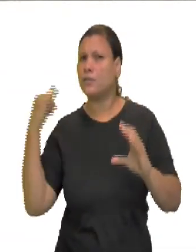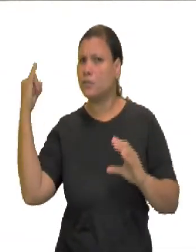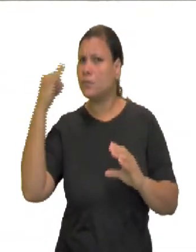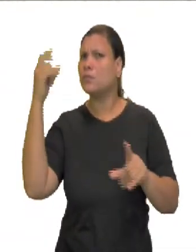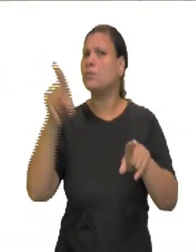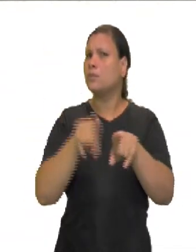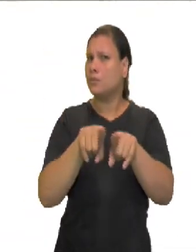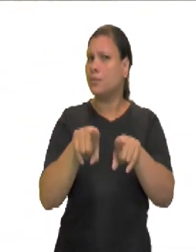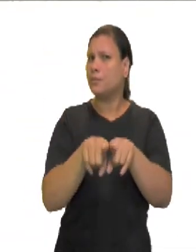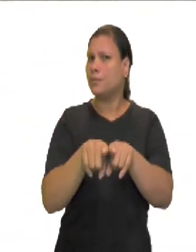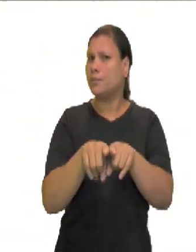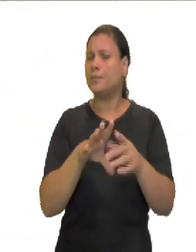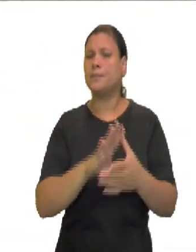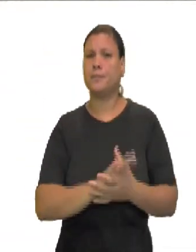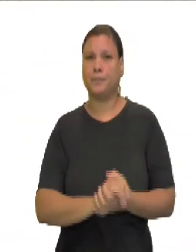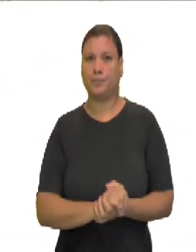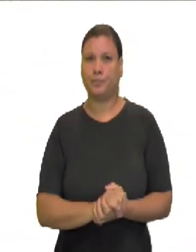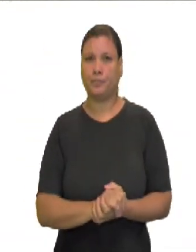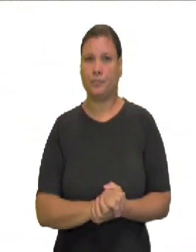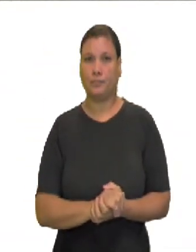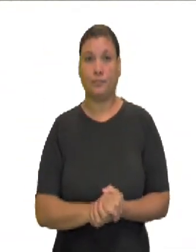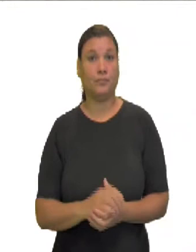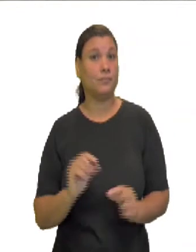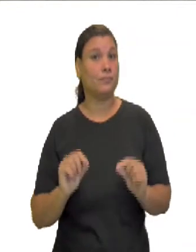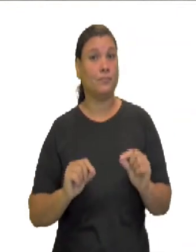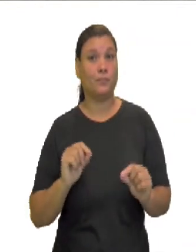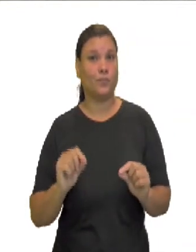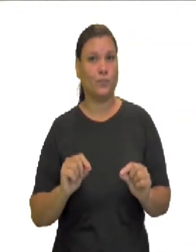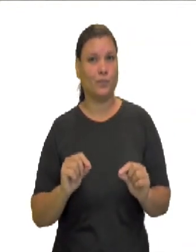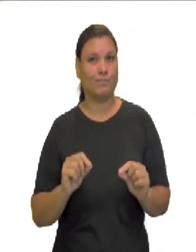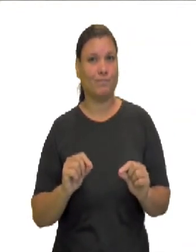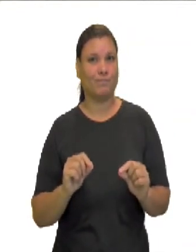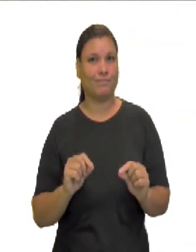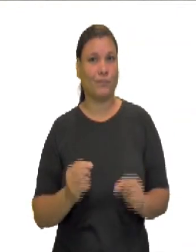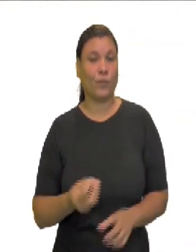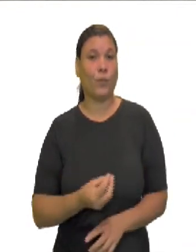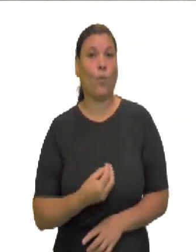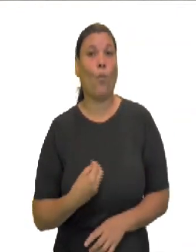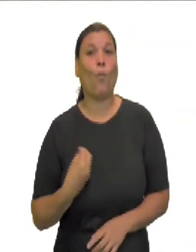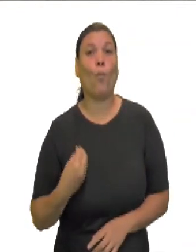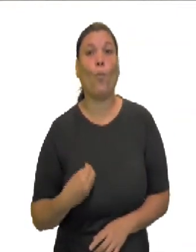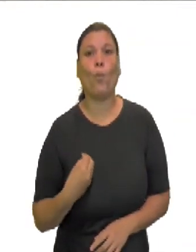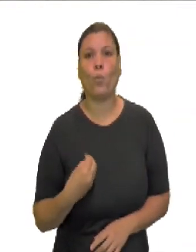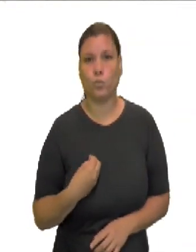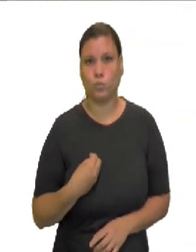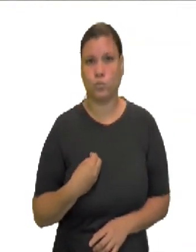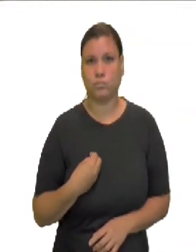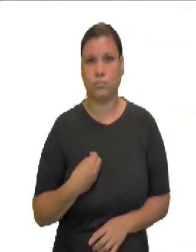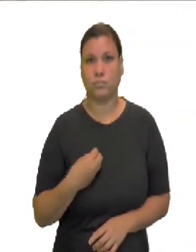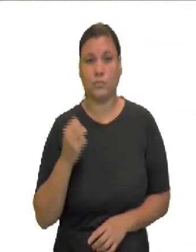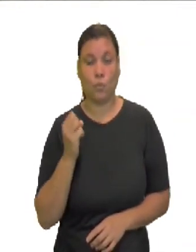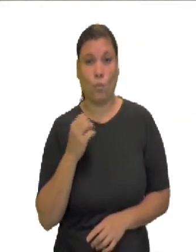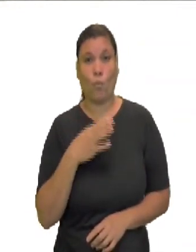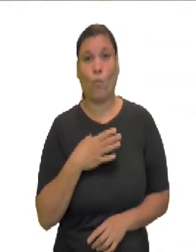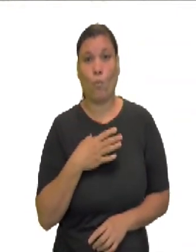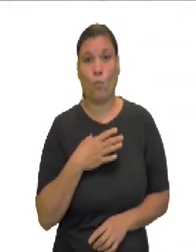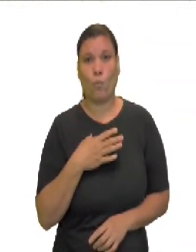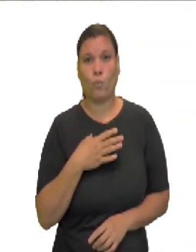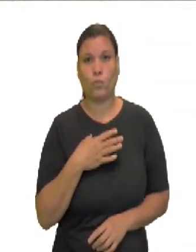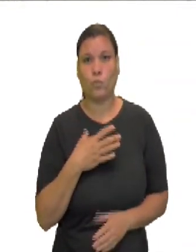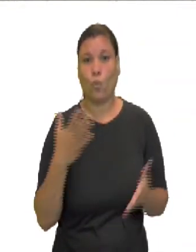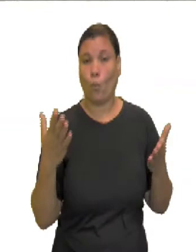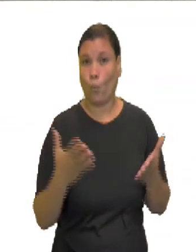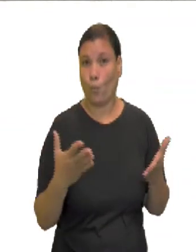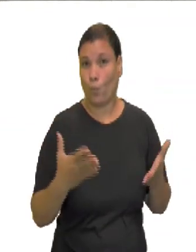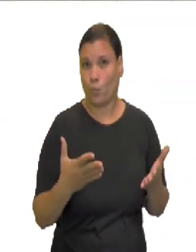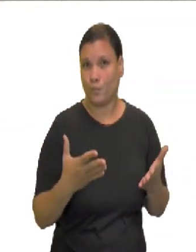importante é a era moderna. Foi estabelecimento de ordem seguido por uma busca do